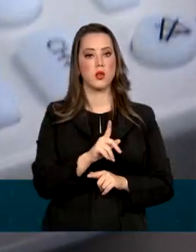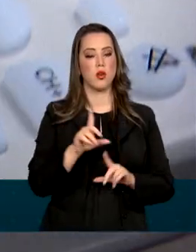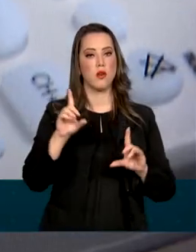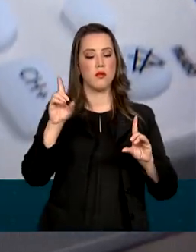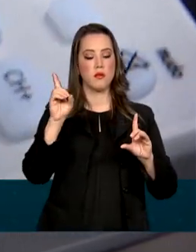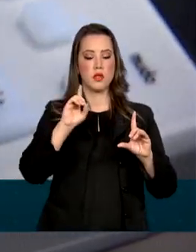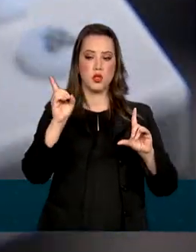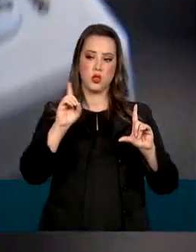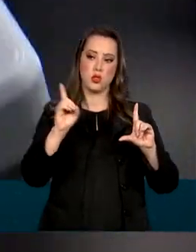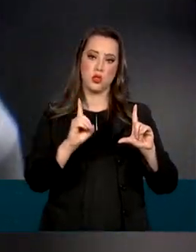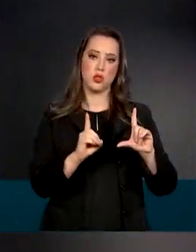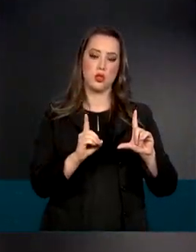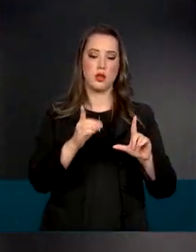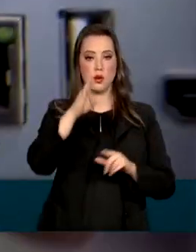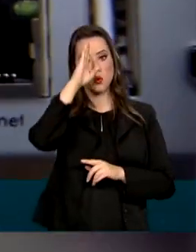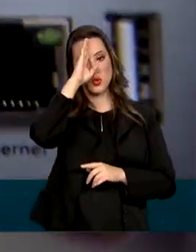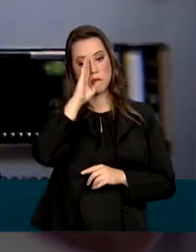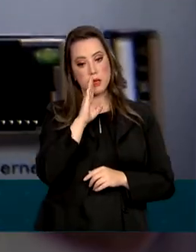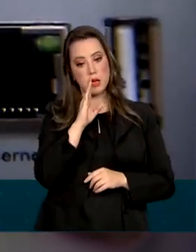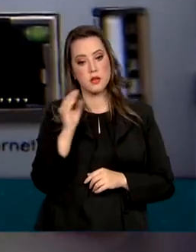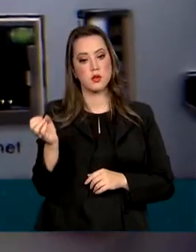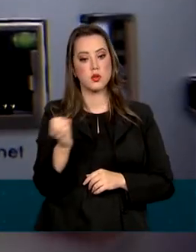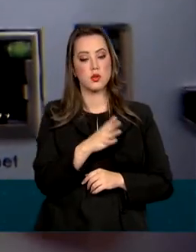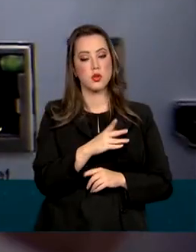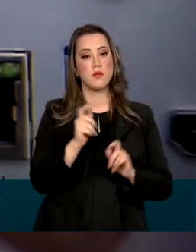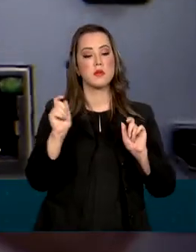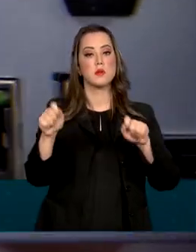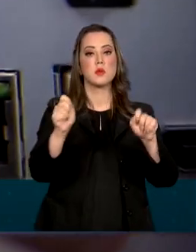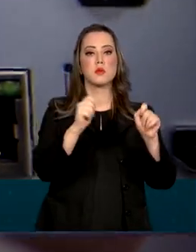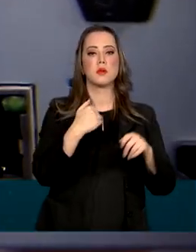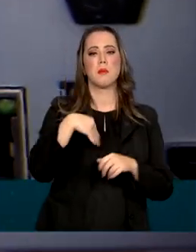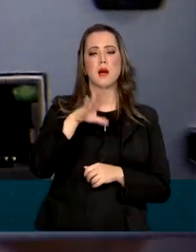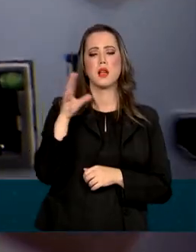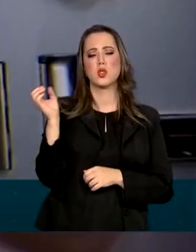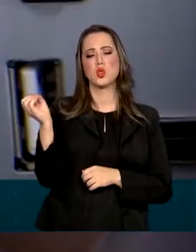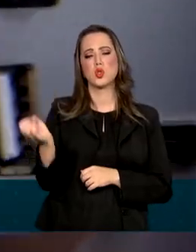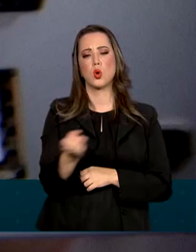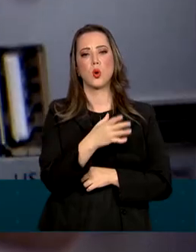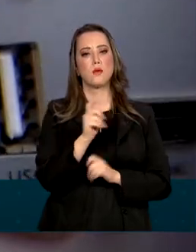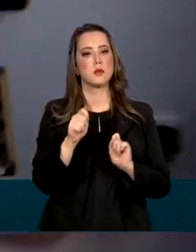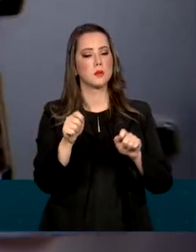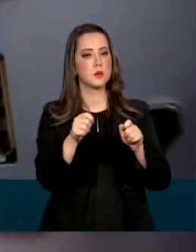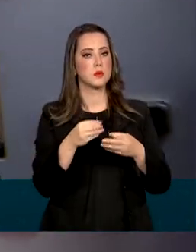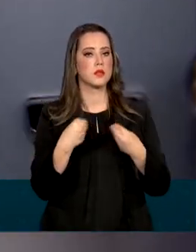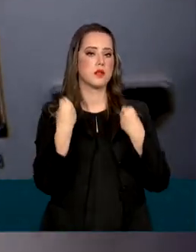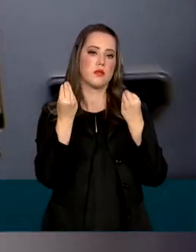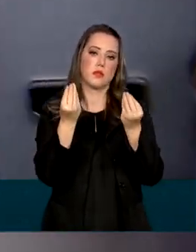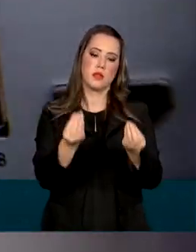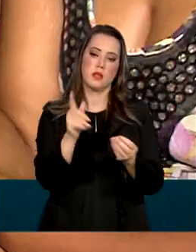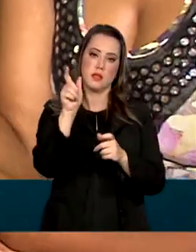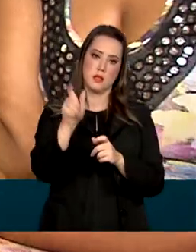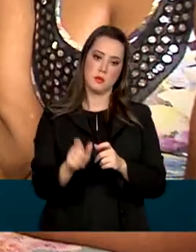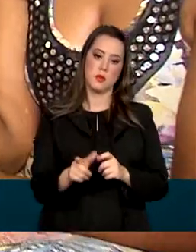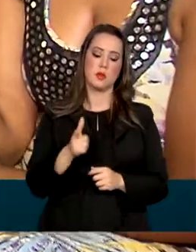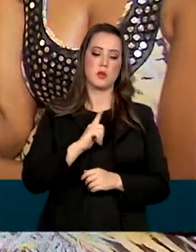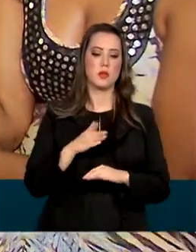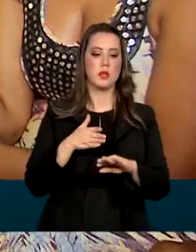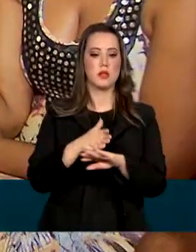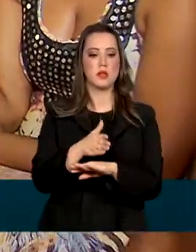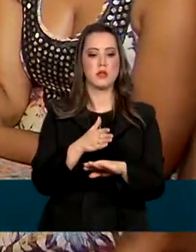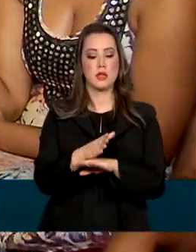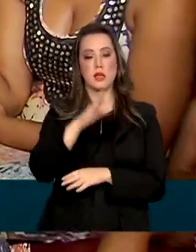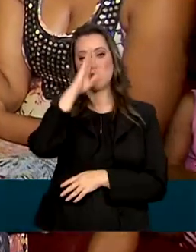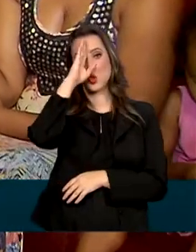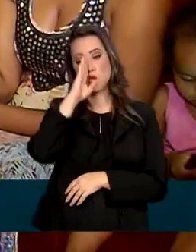digital de forma gratuita. Os novos equipamentos mais modernos vão garantir que os cidadãos continuem acessando de